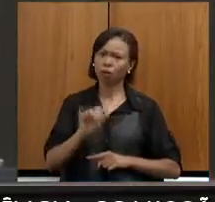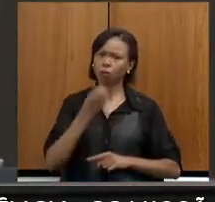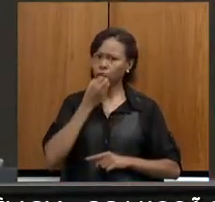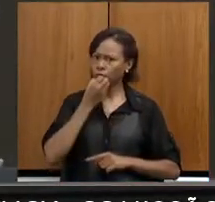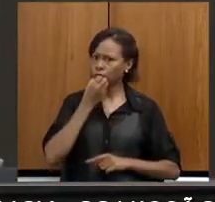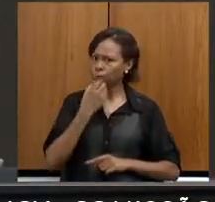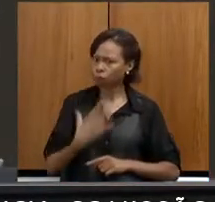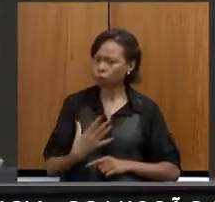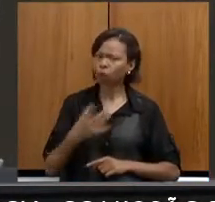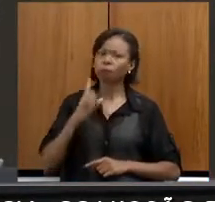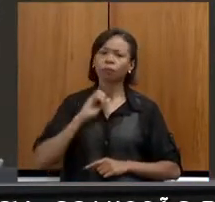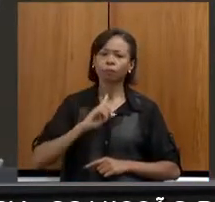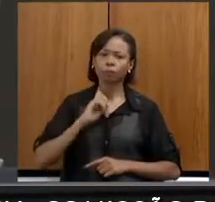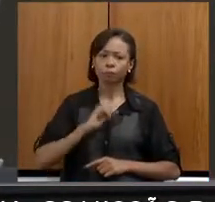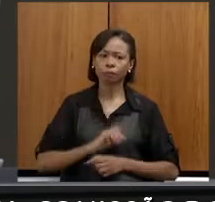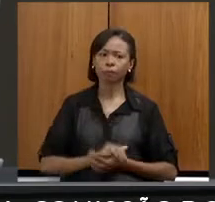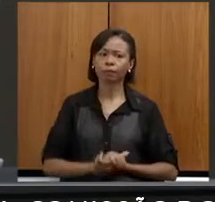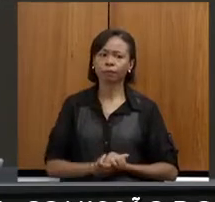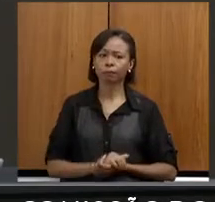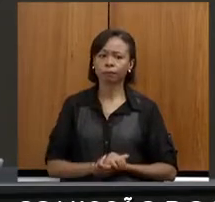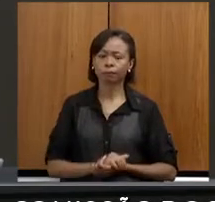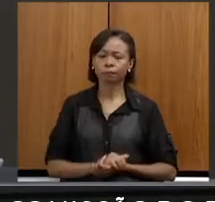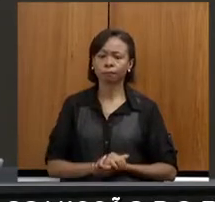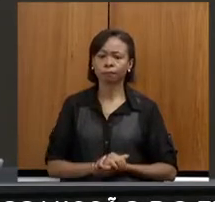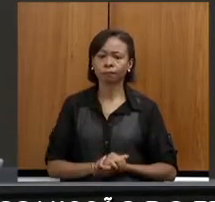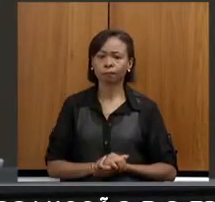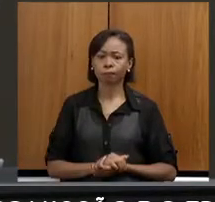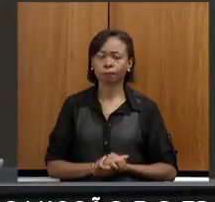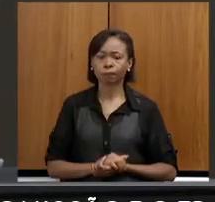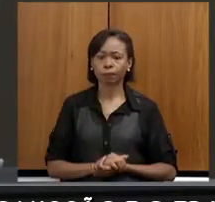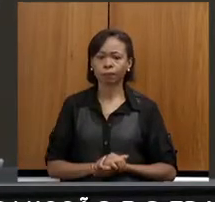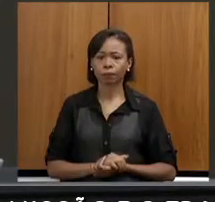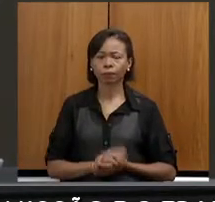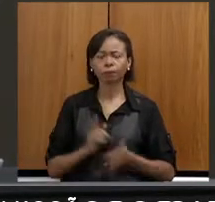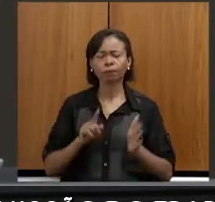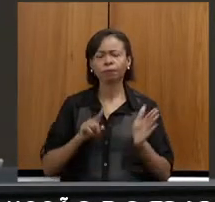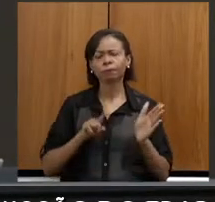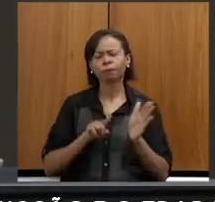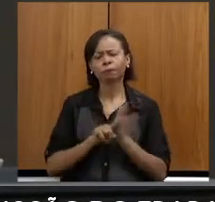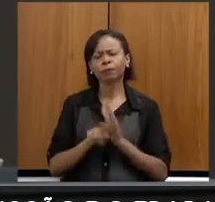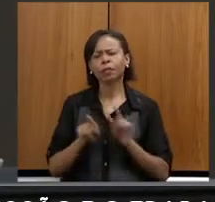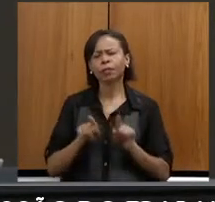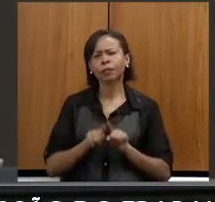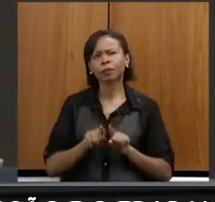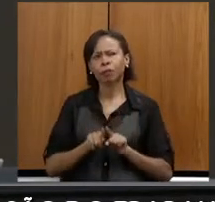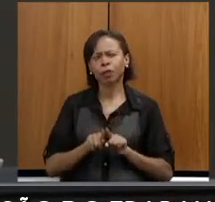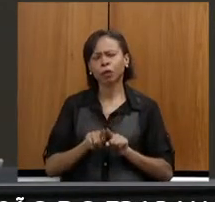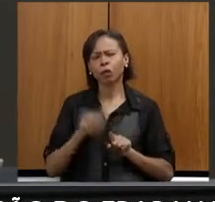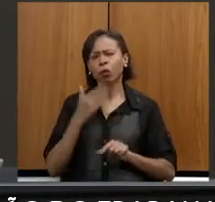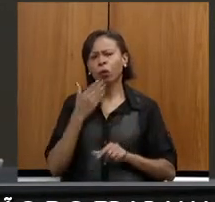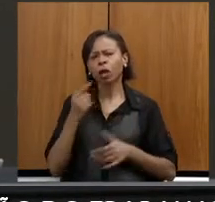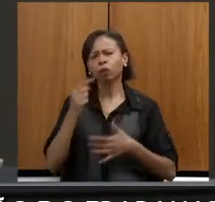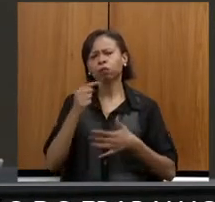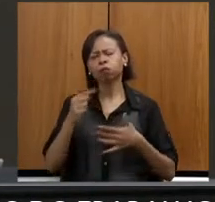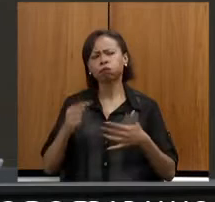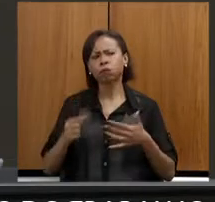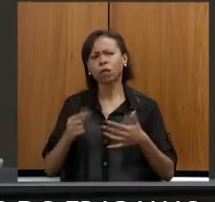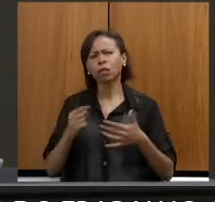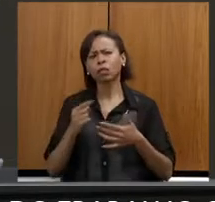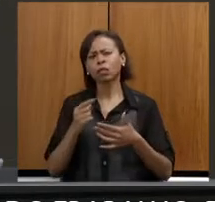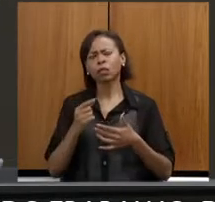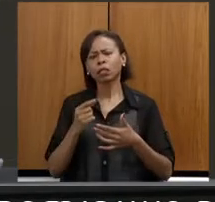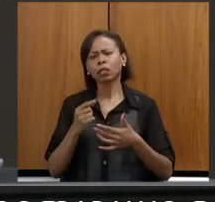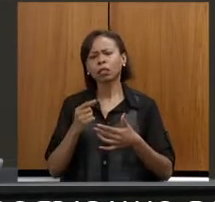para Minas. Outra pergunta, quais as alternativas para a manutenção da rede de